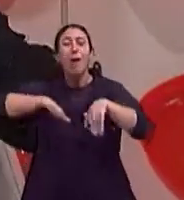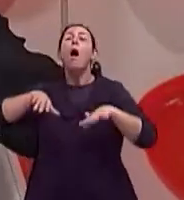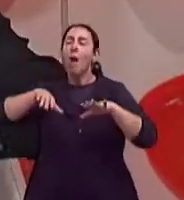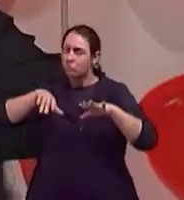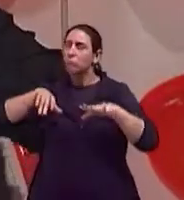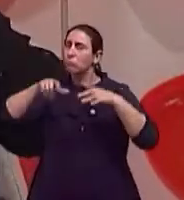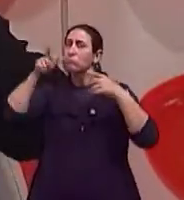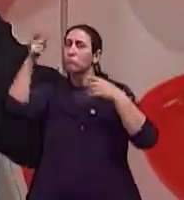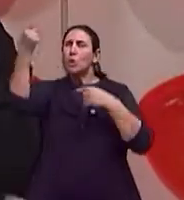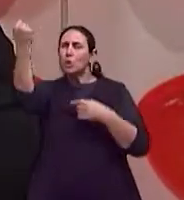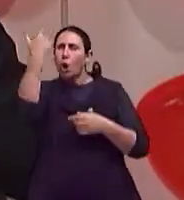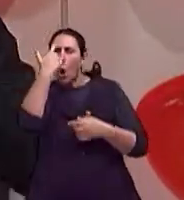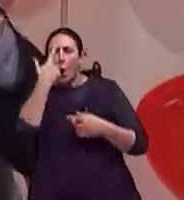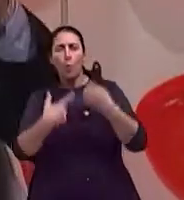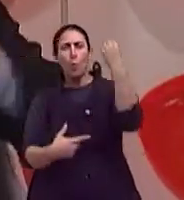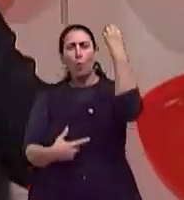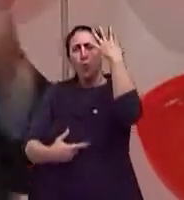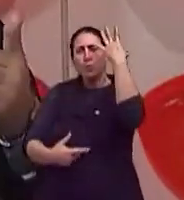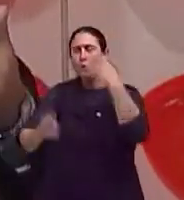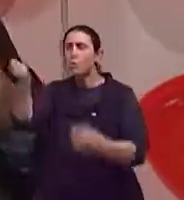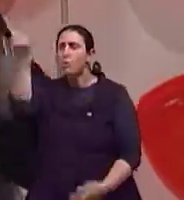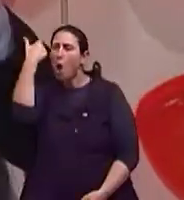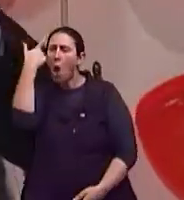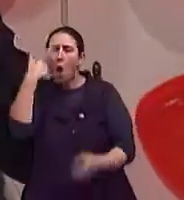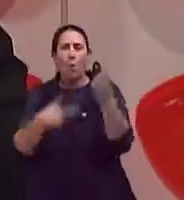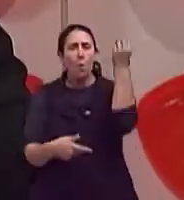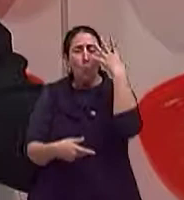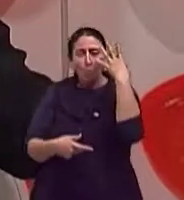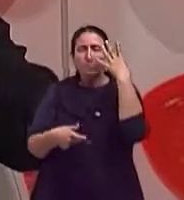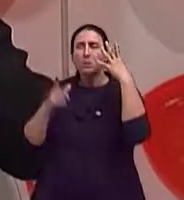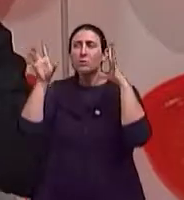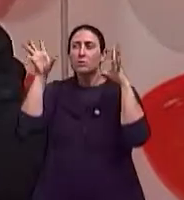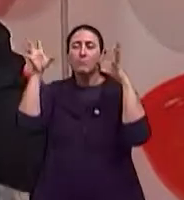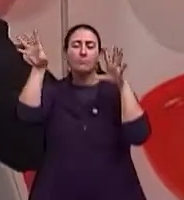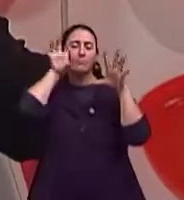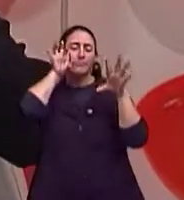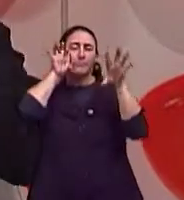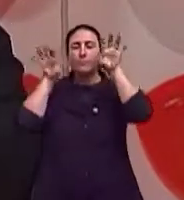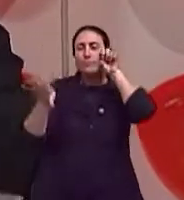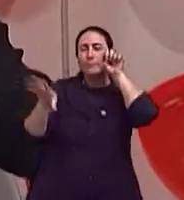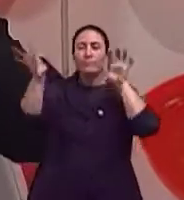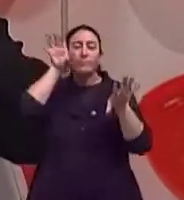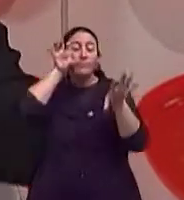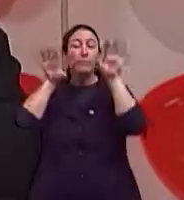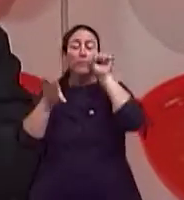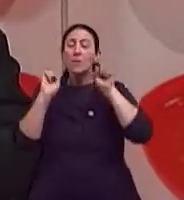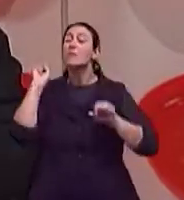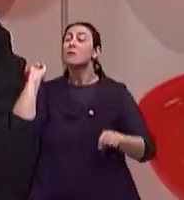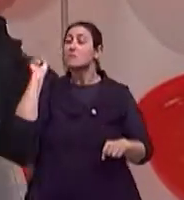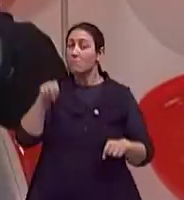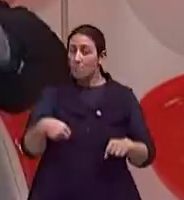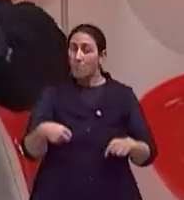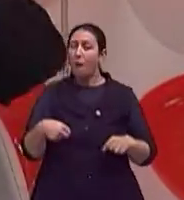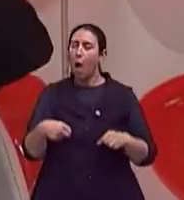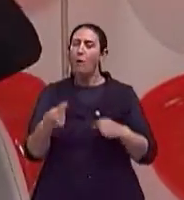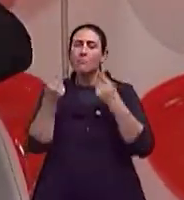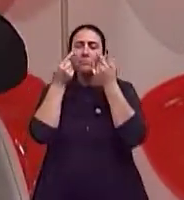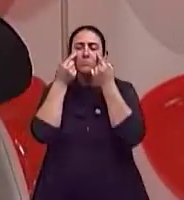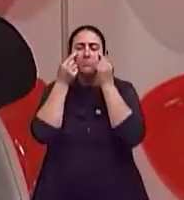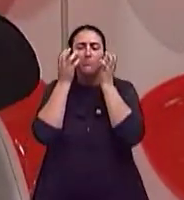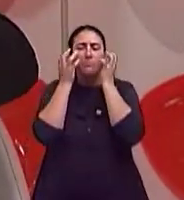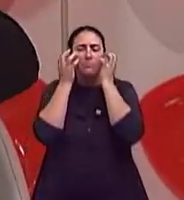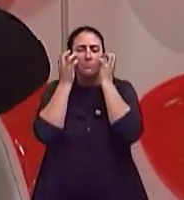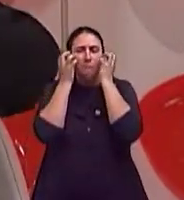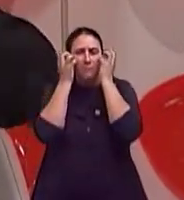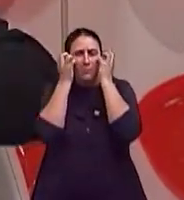efeito da radiação é cumulativo. Então, se tu não cuida ruga, sulco, mancha, lesão degenerativa, e